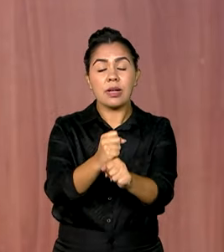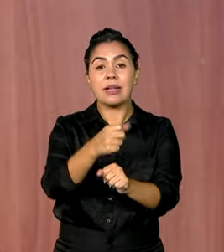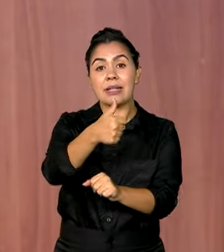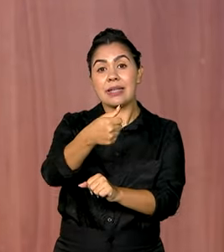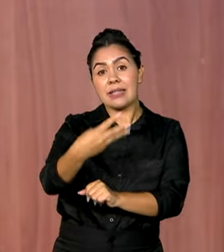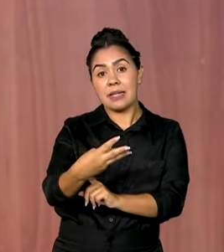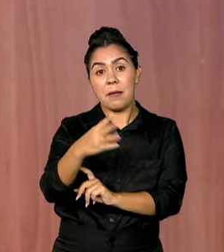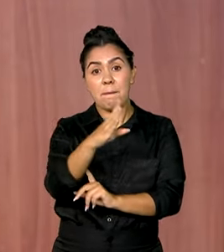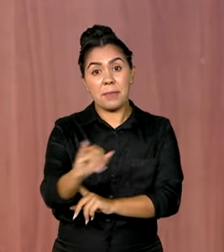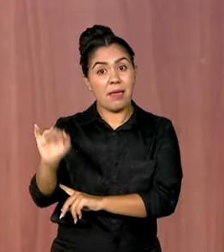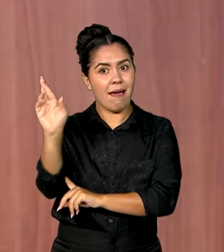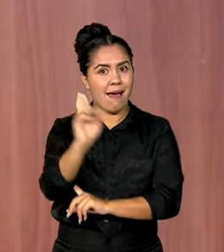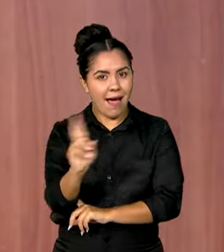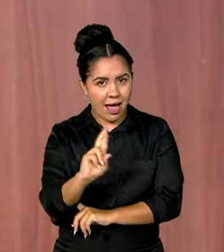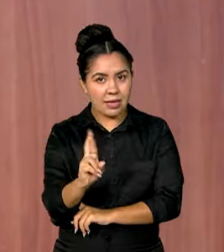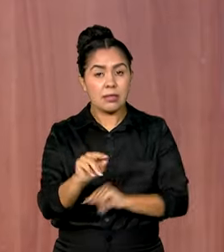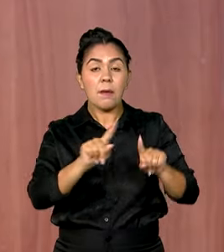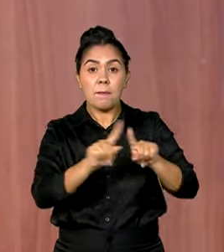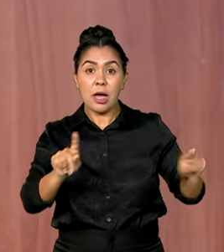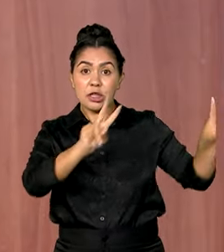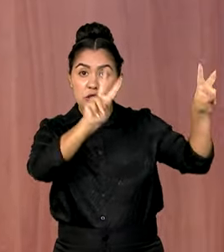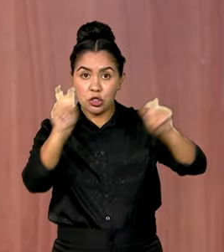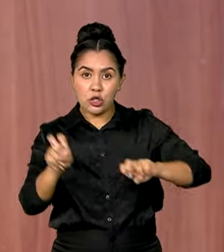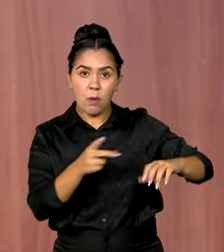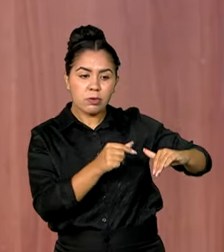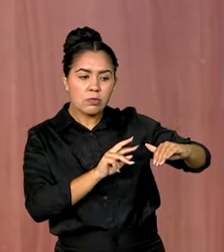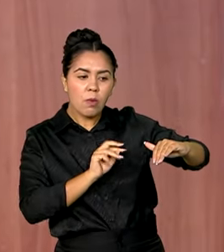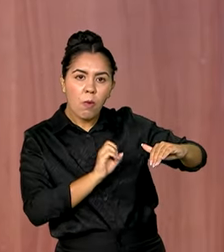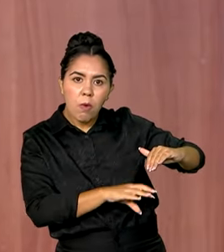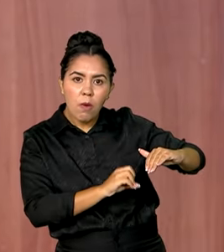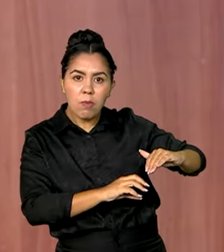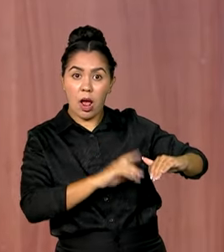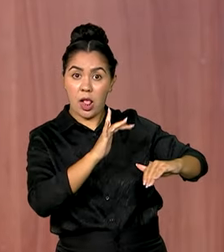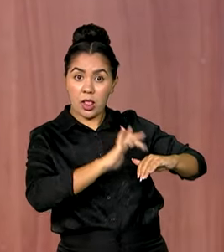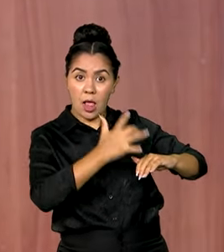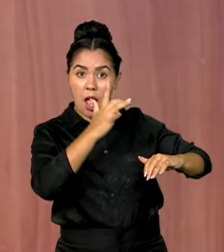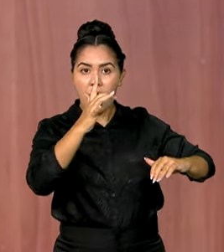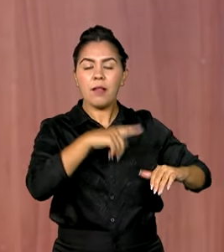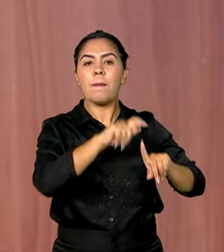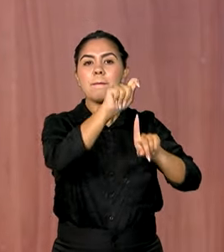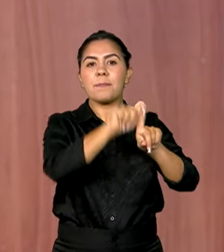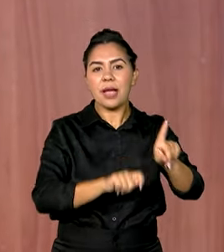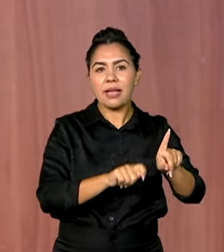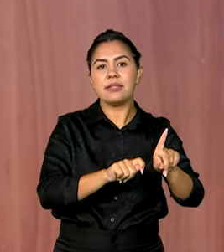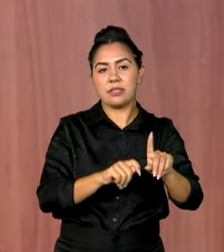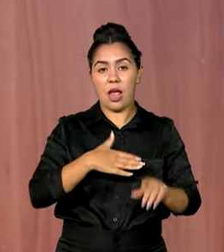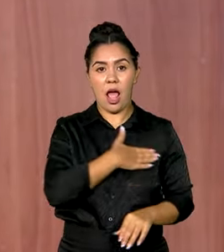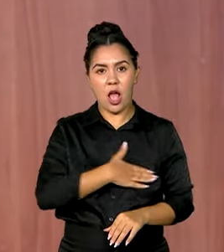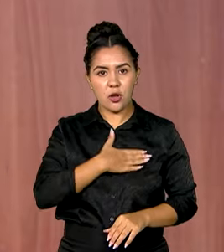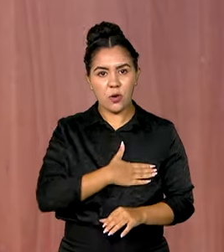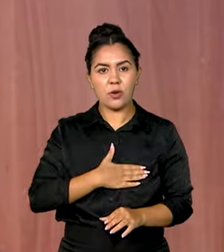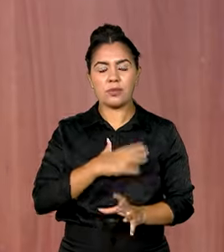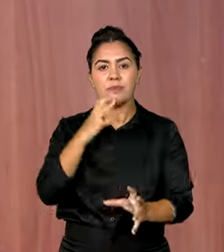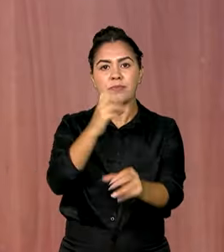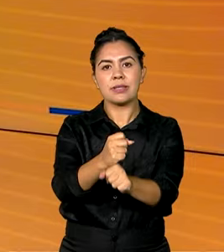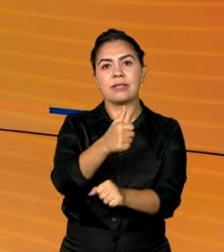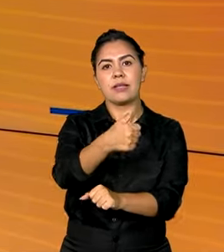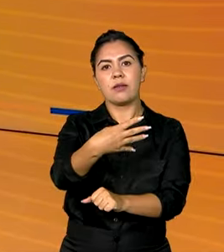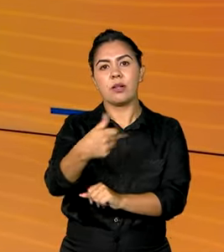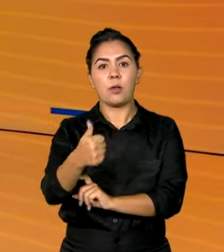bilhões de reais. Já o estoque do Tesouro Direto fechou o mês de agosto em mais de 141 bilhões.